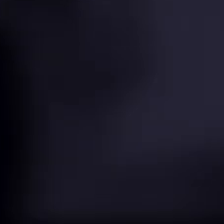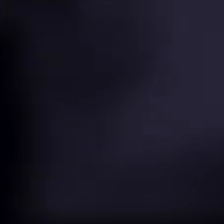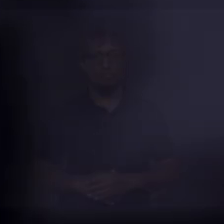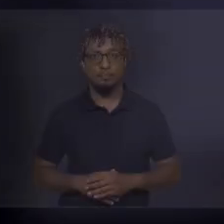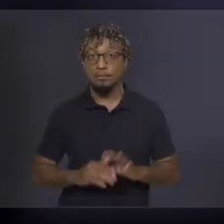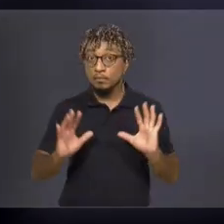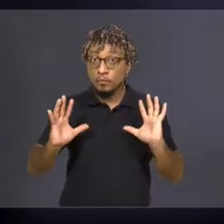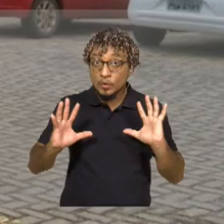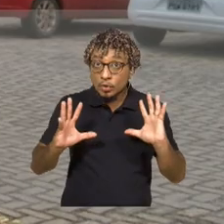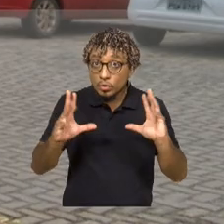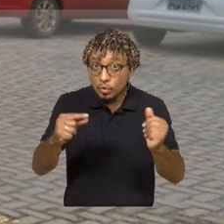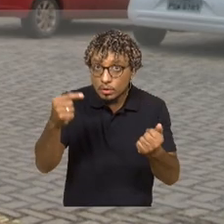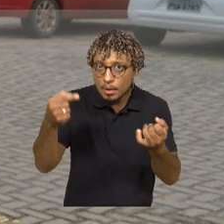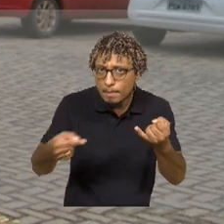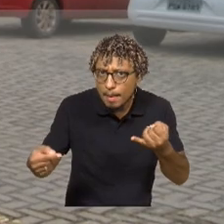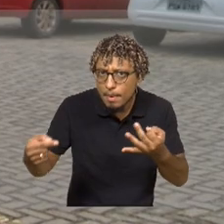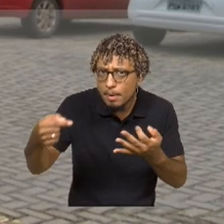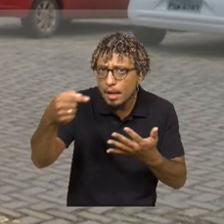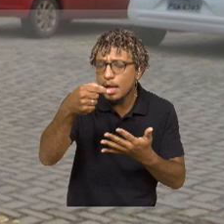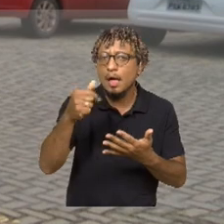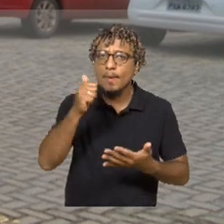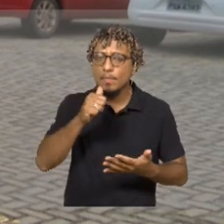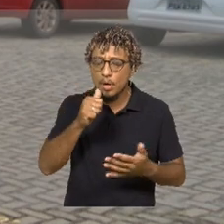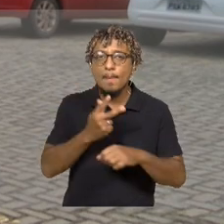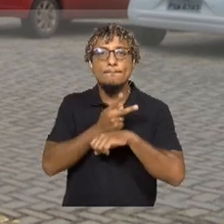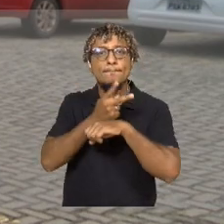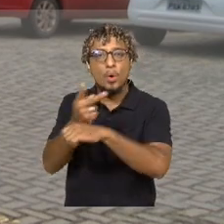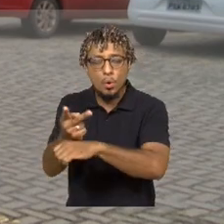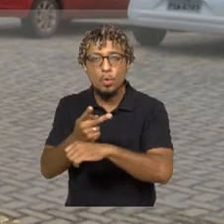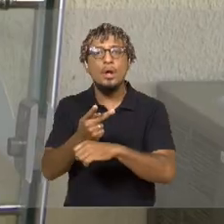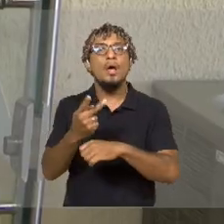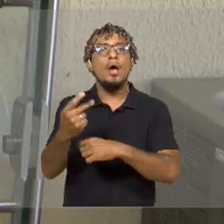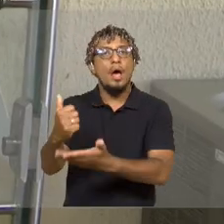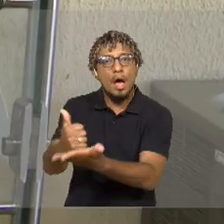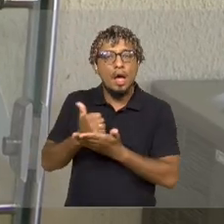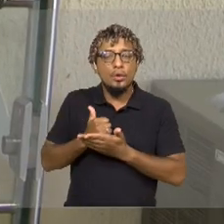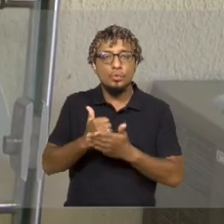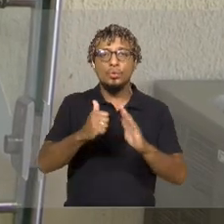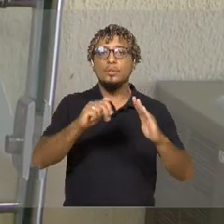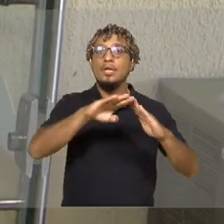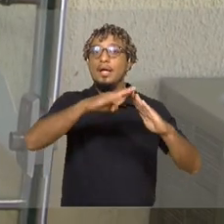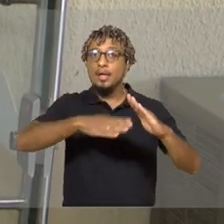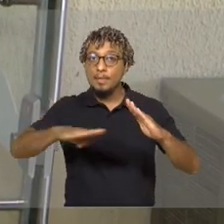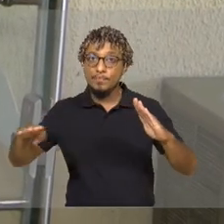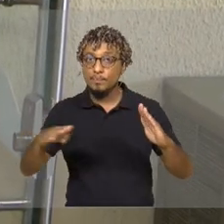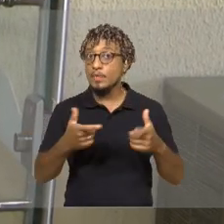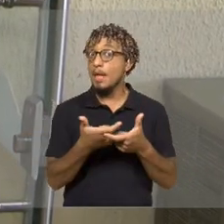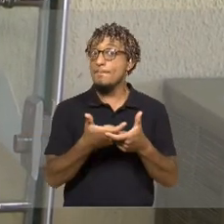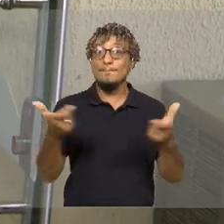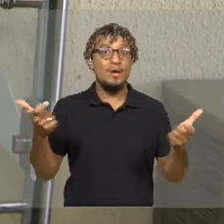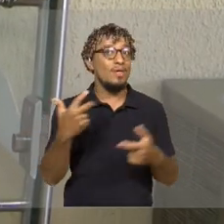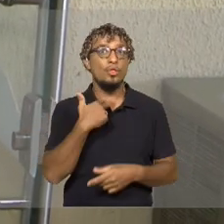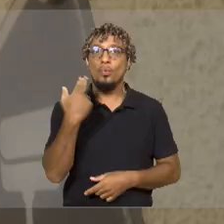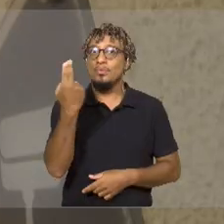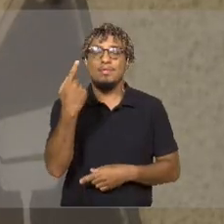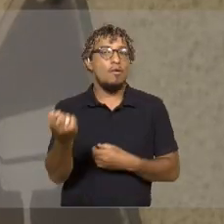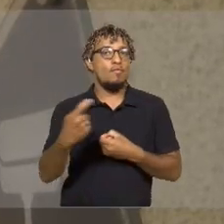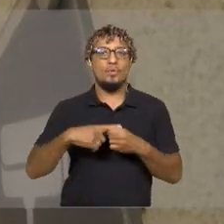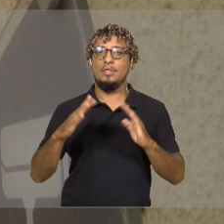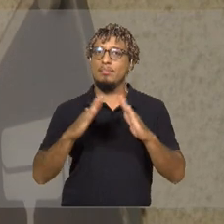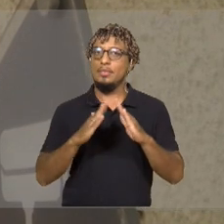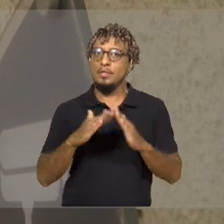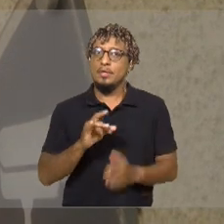Todas essas mulheres procuram ajuda na Casa da Mulher Brasileira. Muitas não têm como voltar para casa.